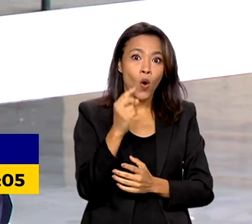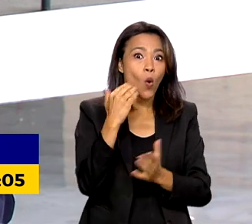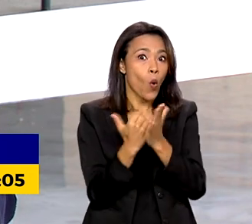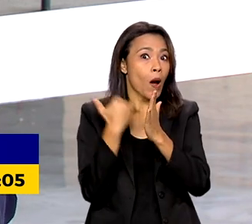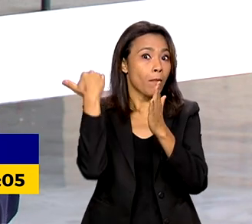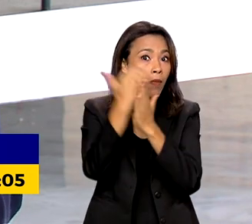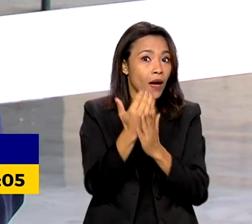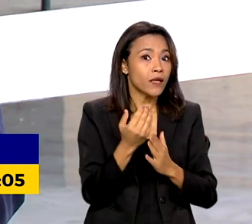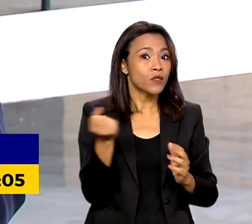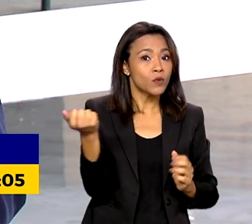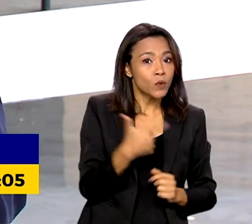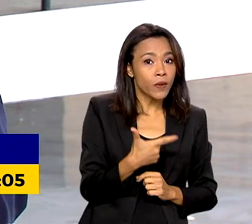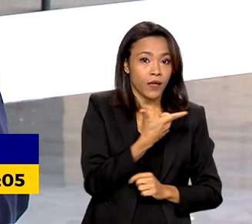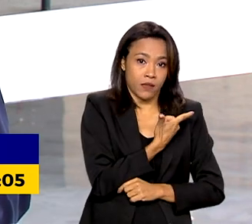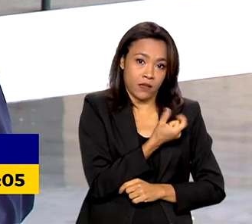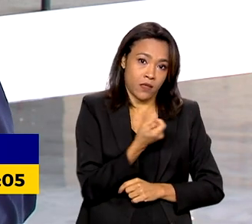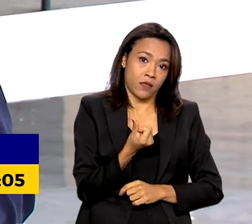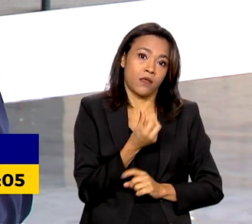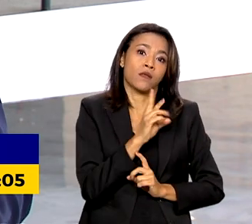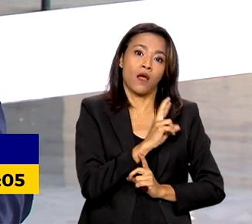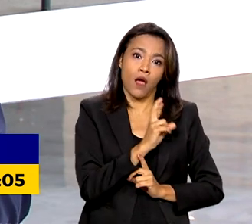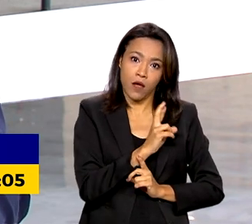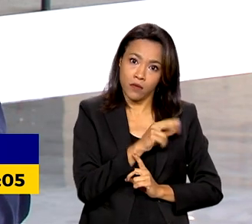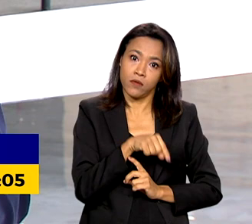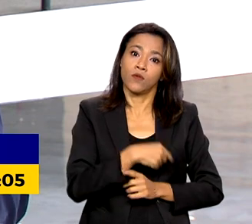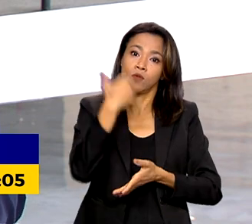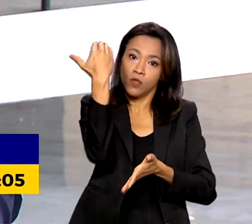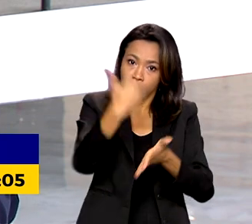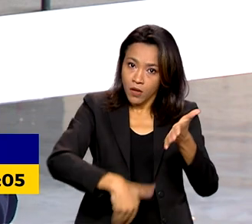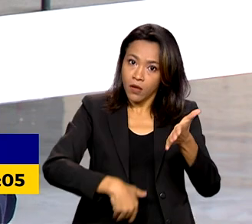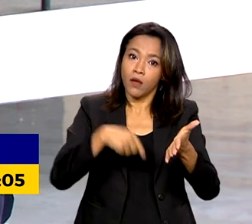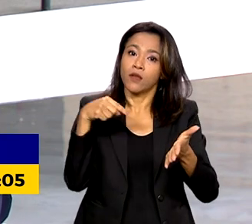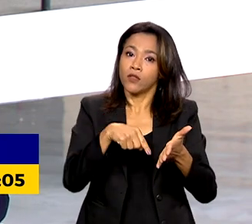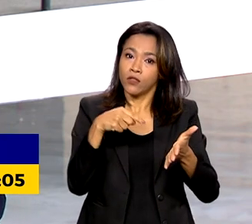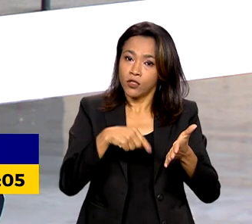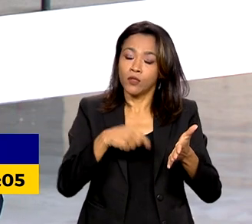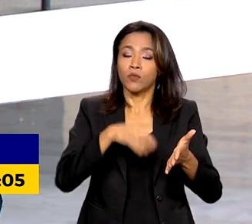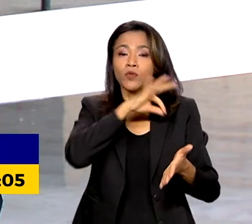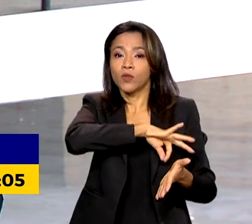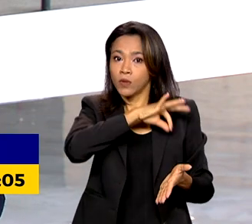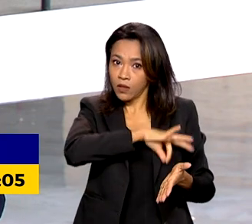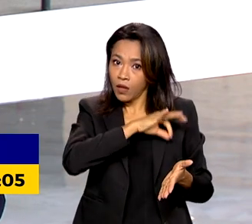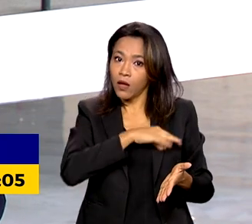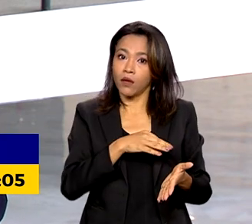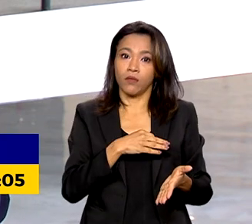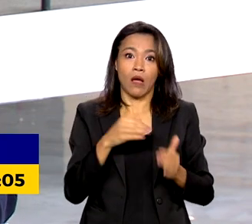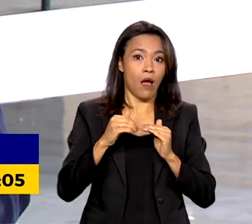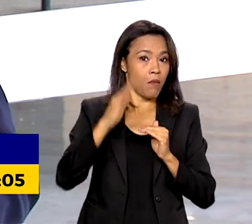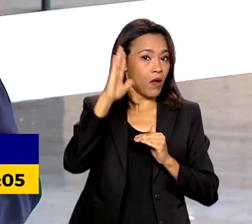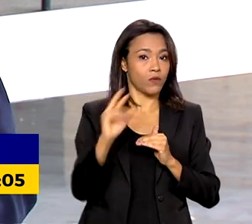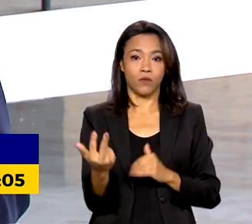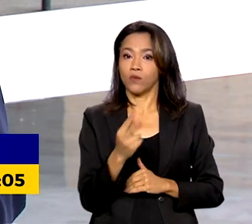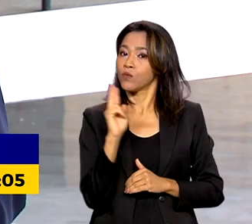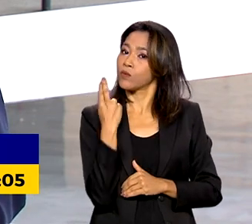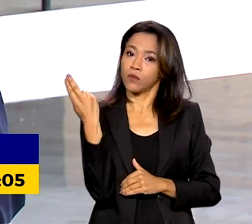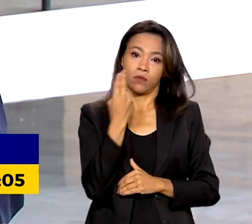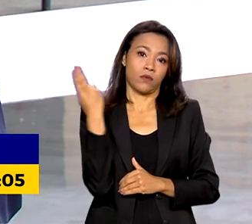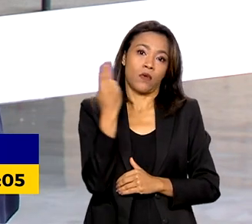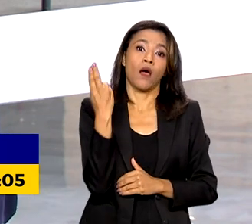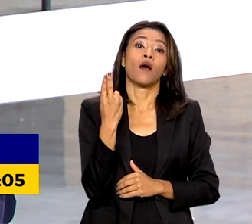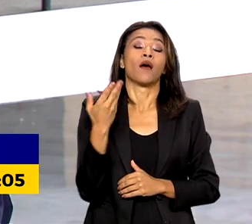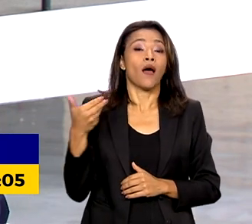quantia nos empréstimos descontados, nos empréstimos consignados em folha de pagamento. Dessa forma, o cidadão tem